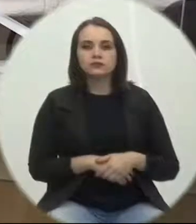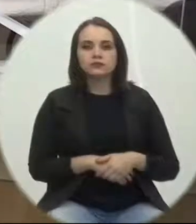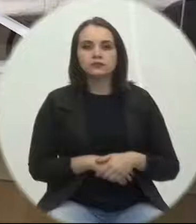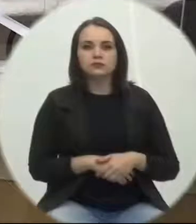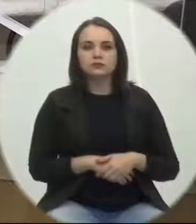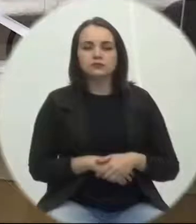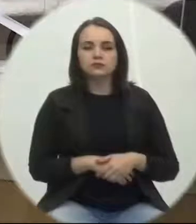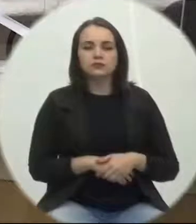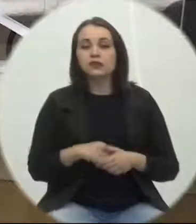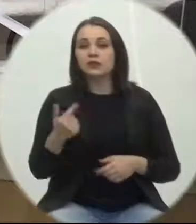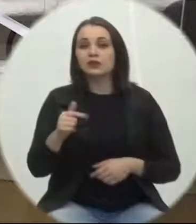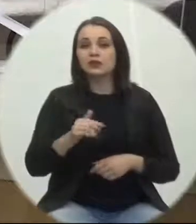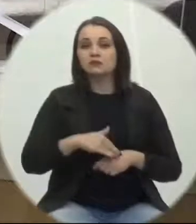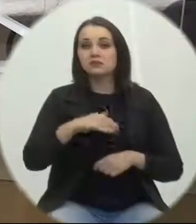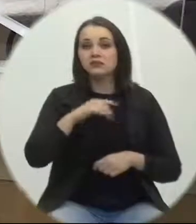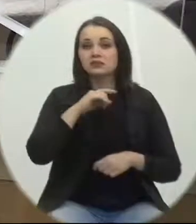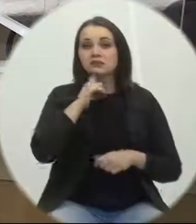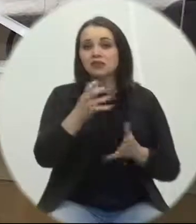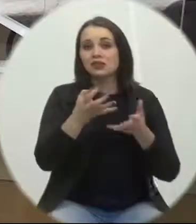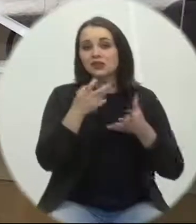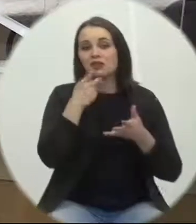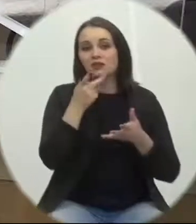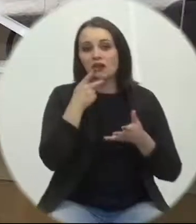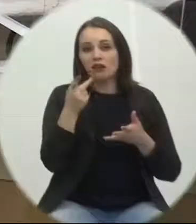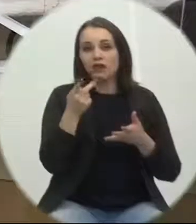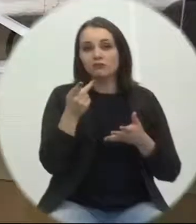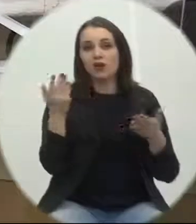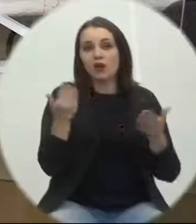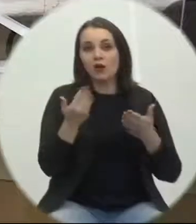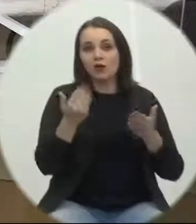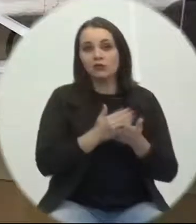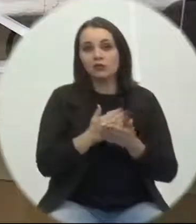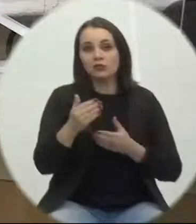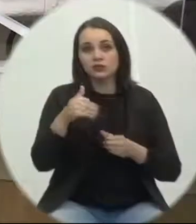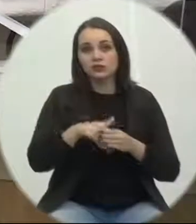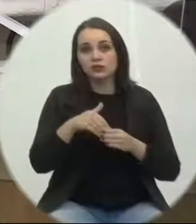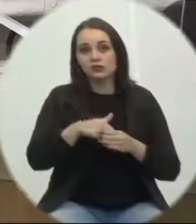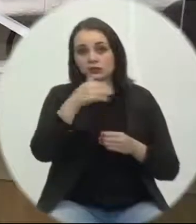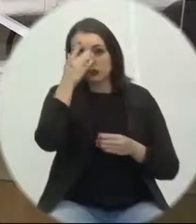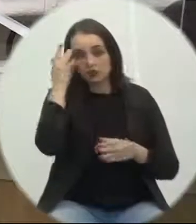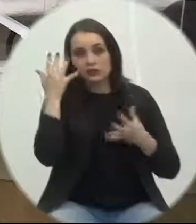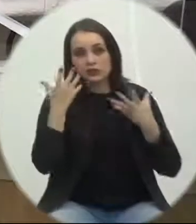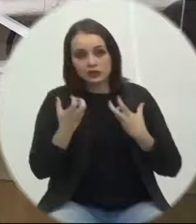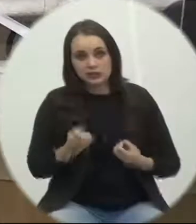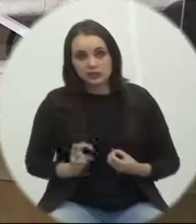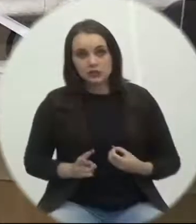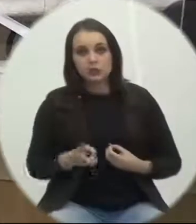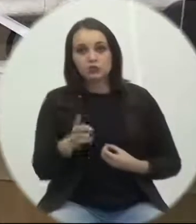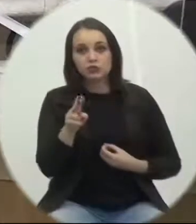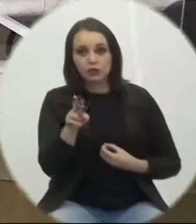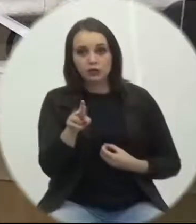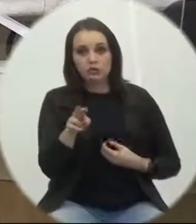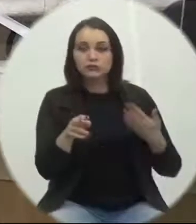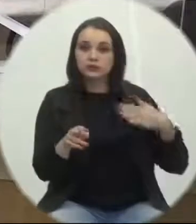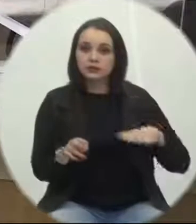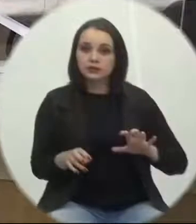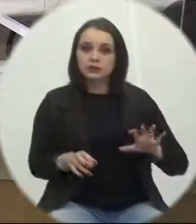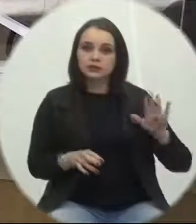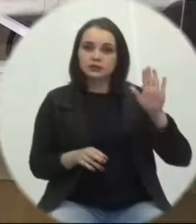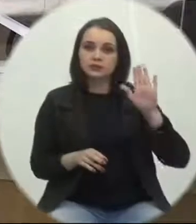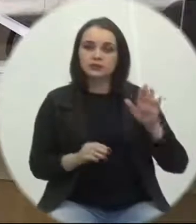Não havendo mais queira discutir, o requerimento está em votação. Os favoráveis permaneçam como estão, os contrários se manifestem.